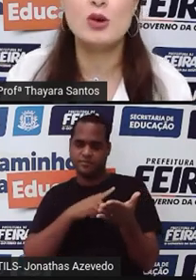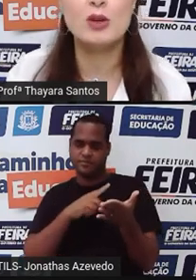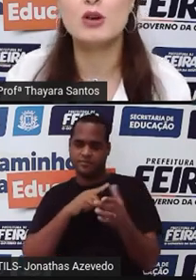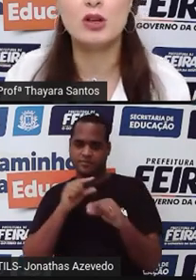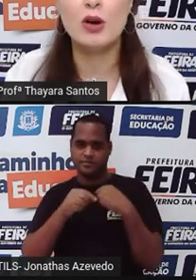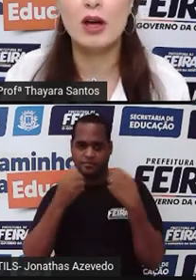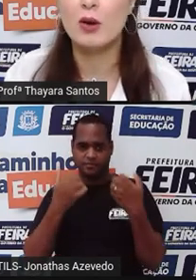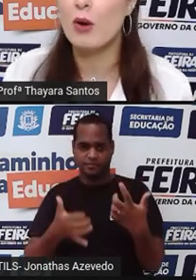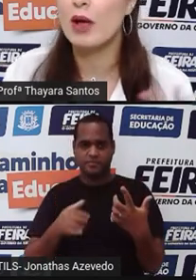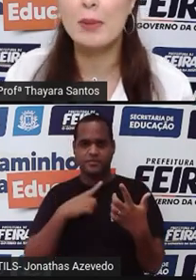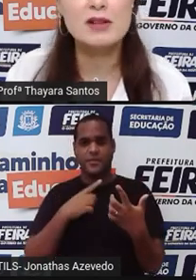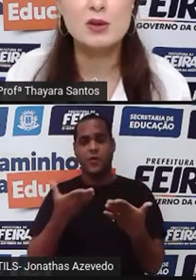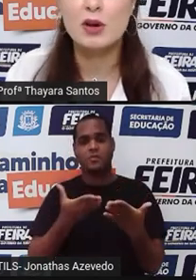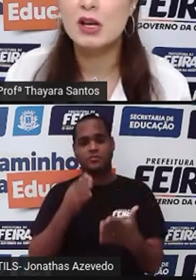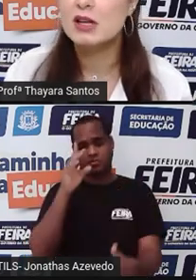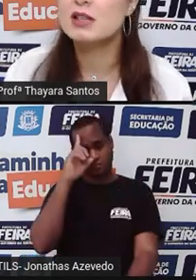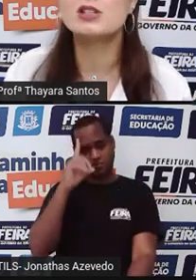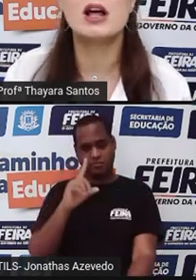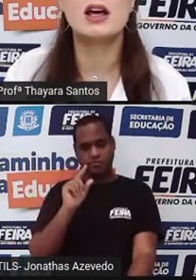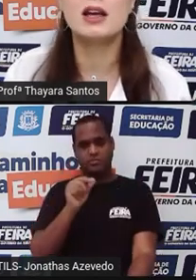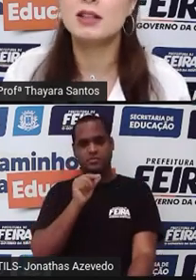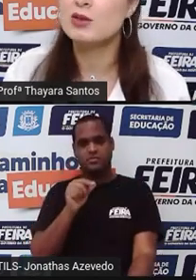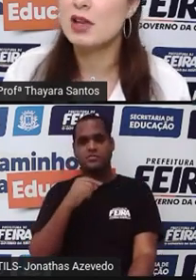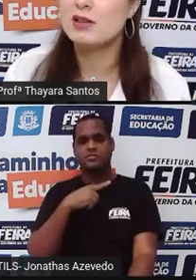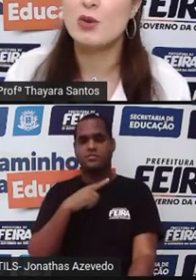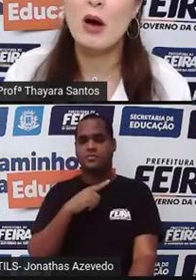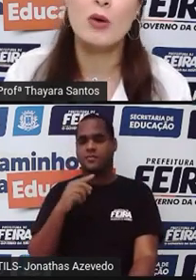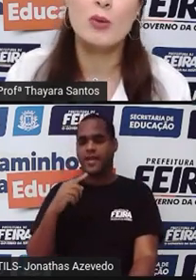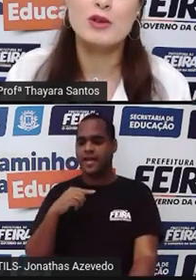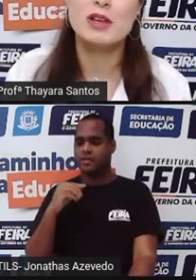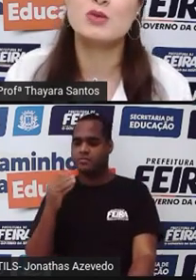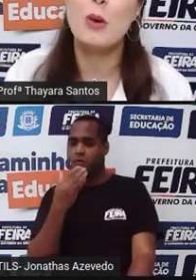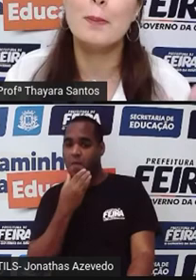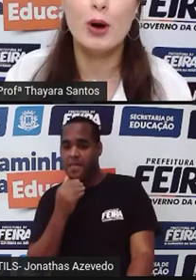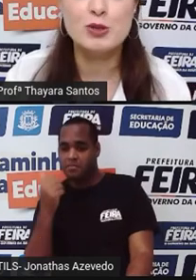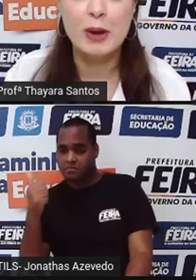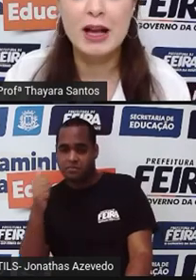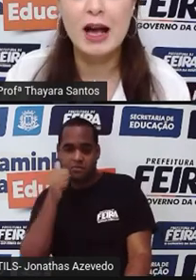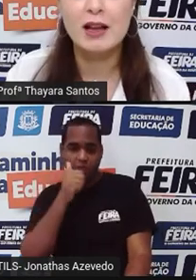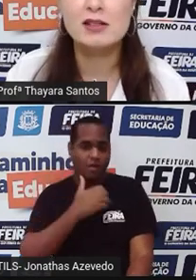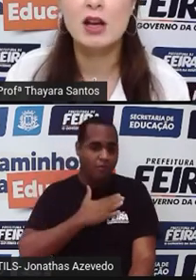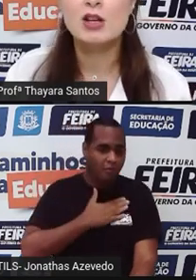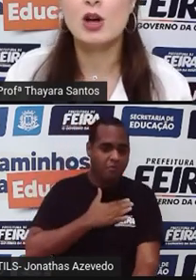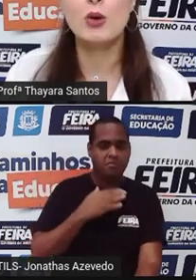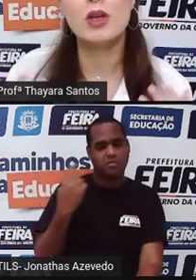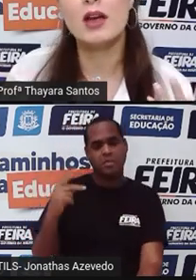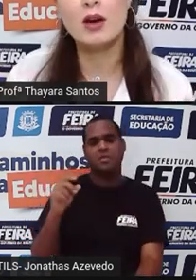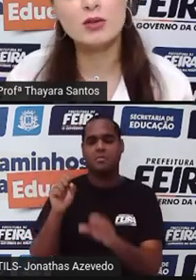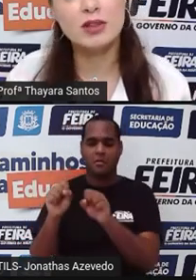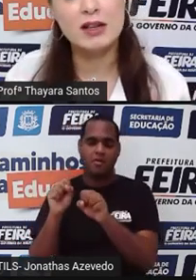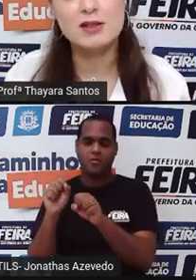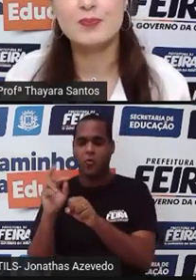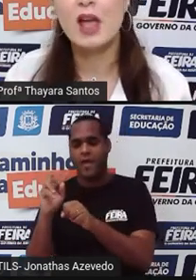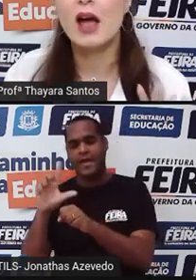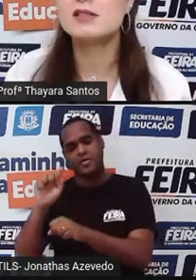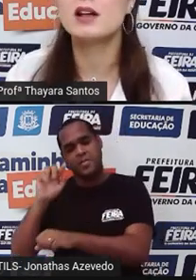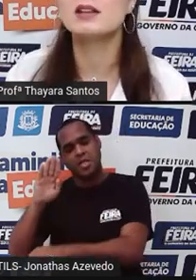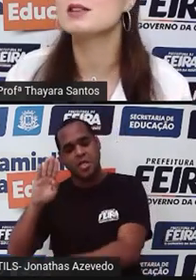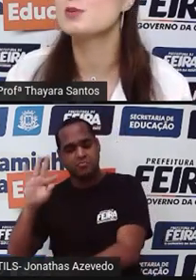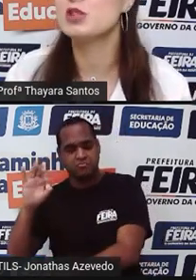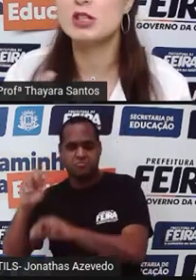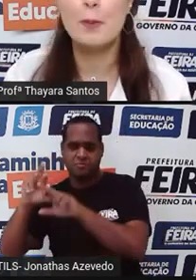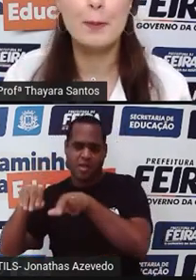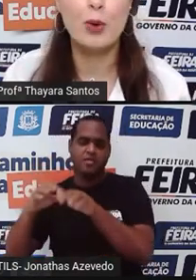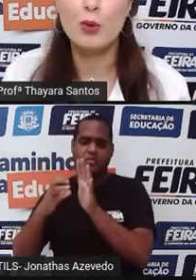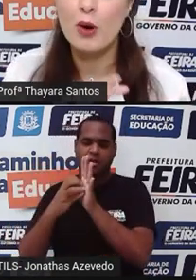eles já descobriram que não era. Qualquer pessoa, seja ela heterossexual ou homossexual, pode pegar AIDS. Só que o que é que acontece? A AIDS, ela